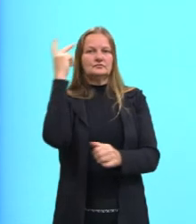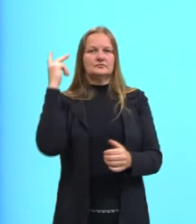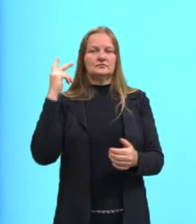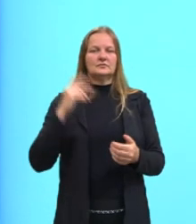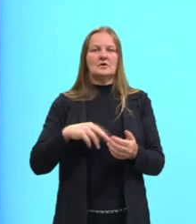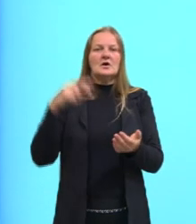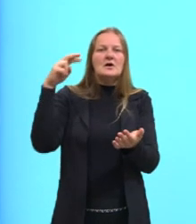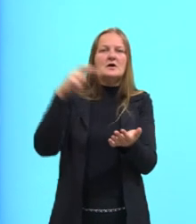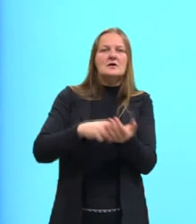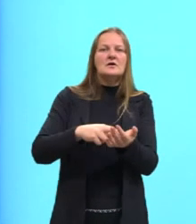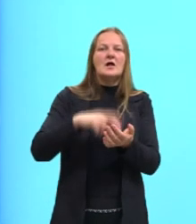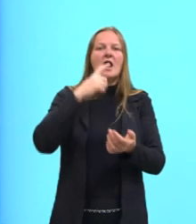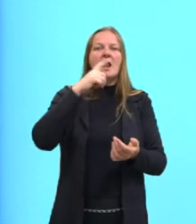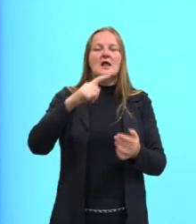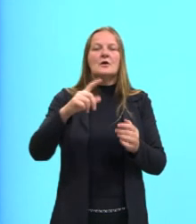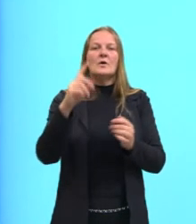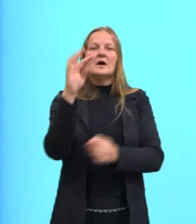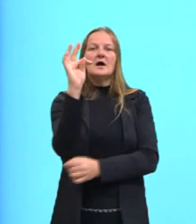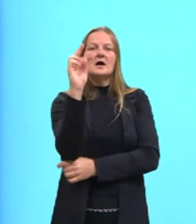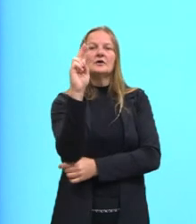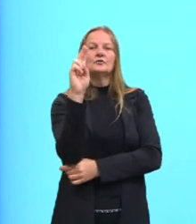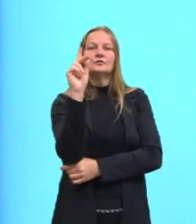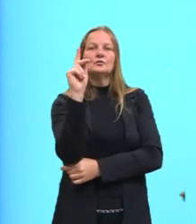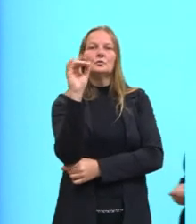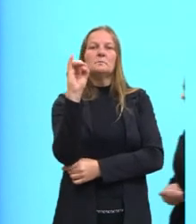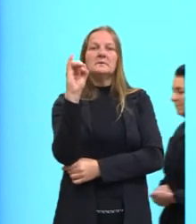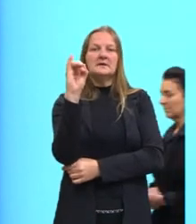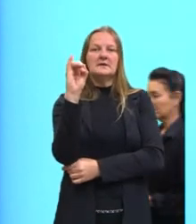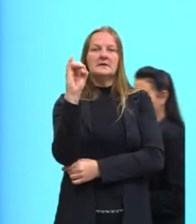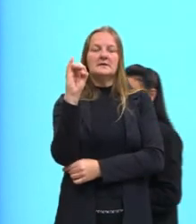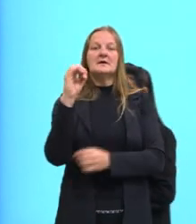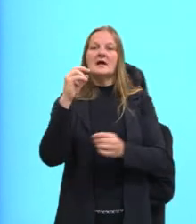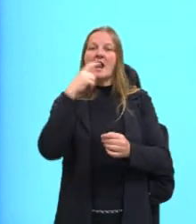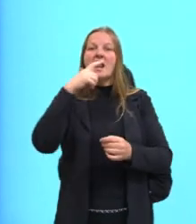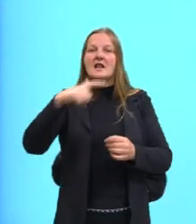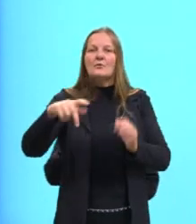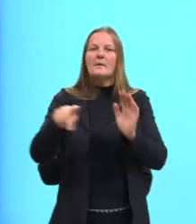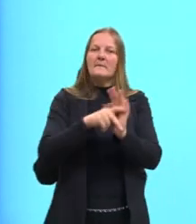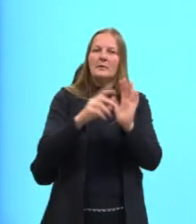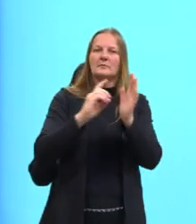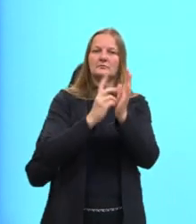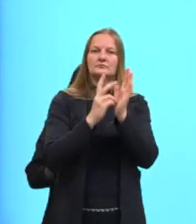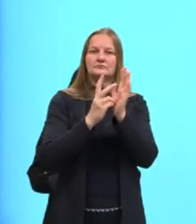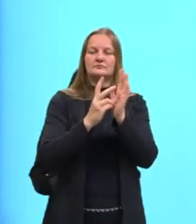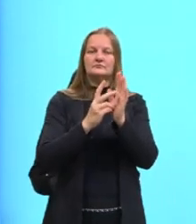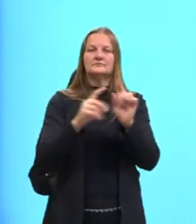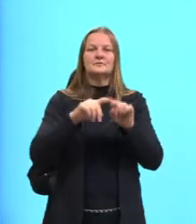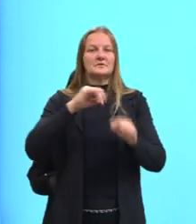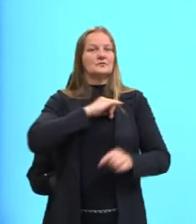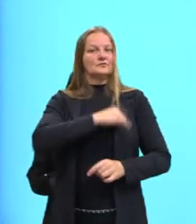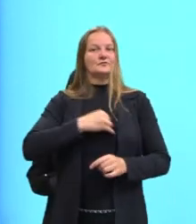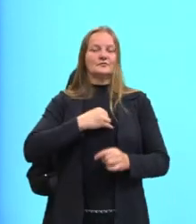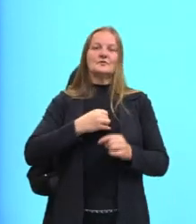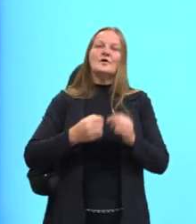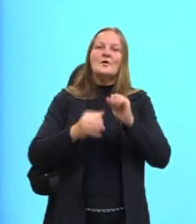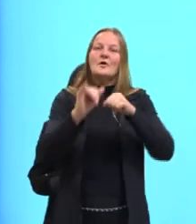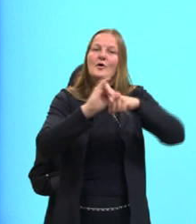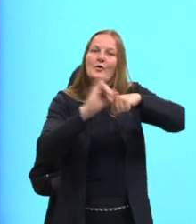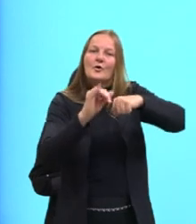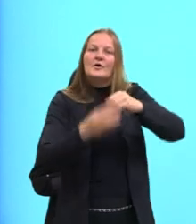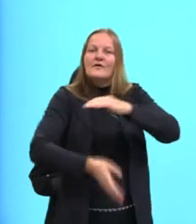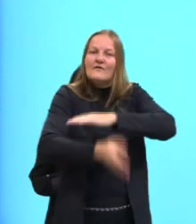Registro da língua tupi pelos missionários jesuítas e crônicas de viagens. Então, gente começa a ter aí